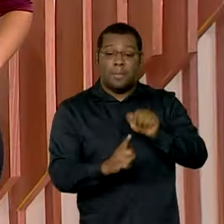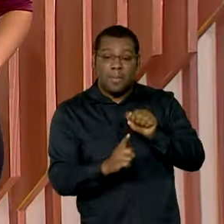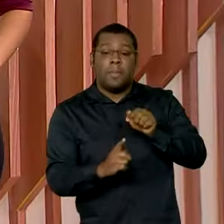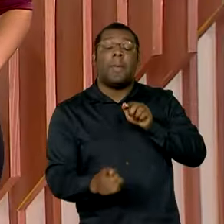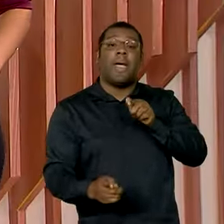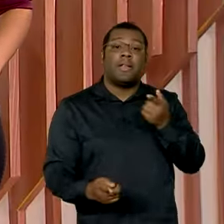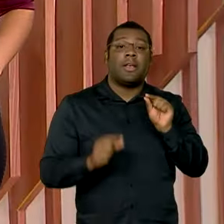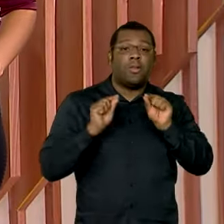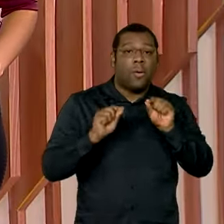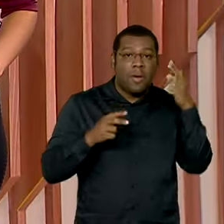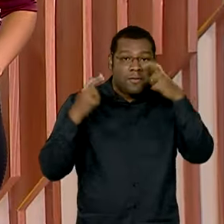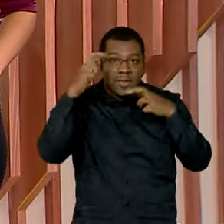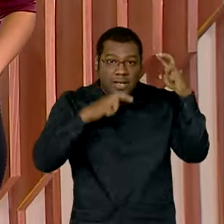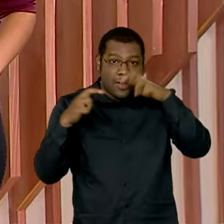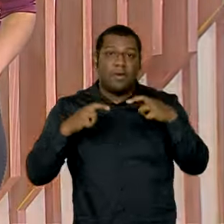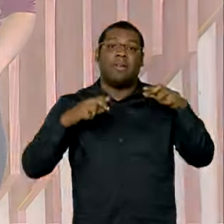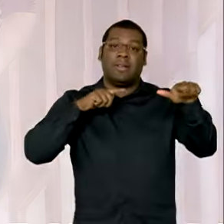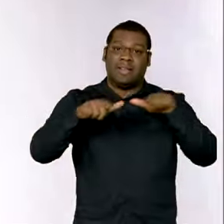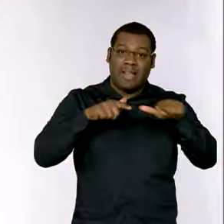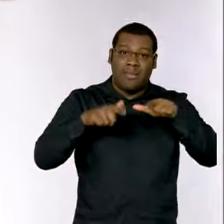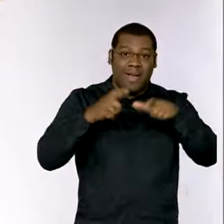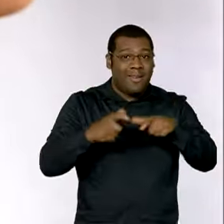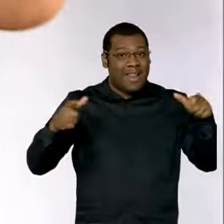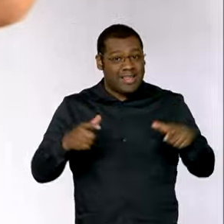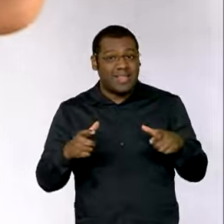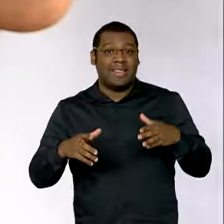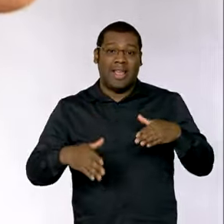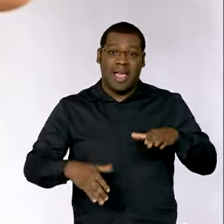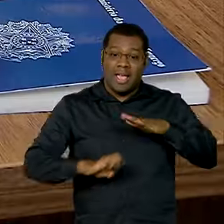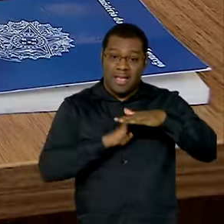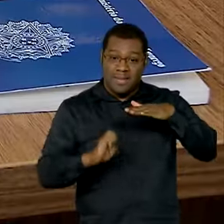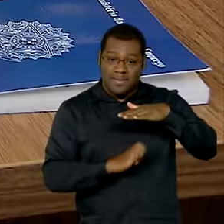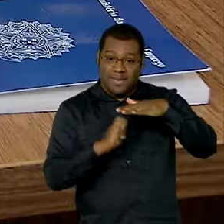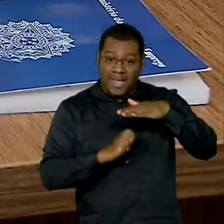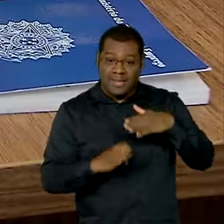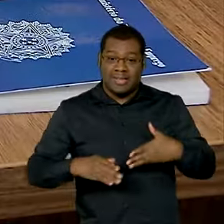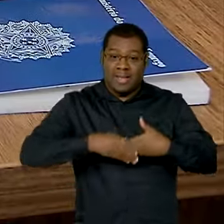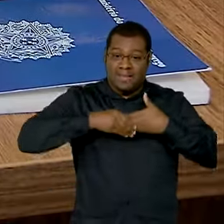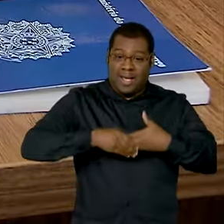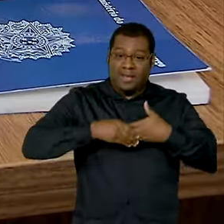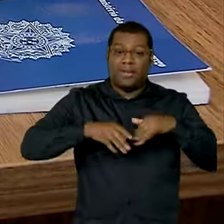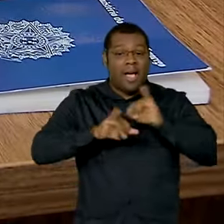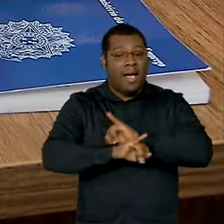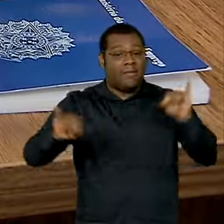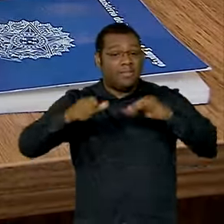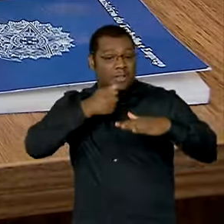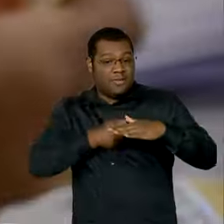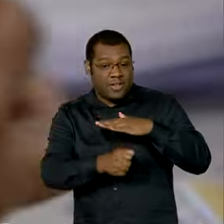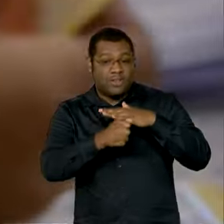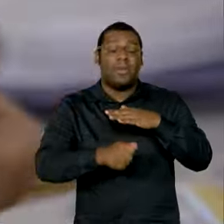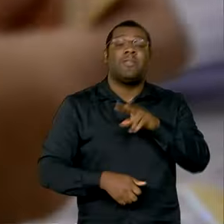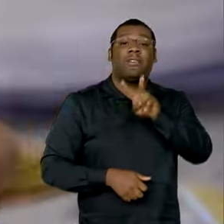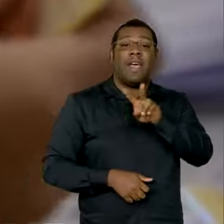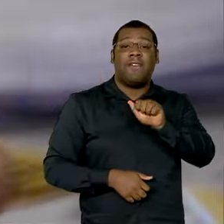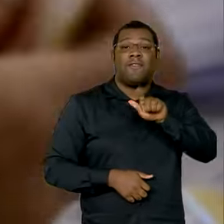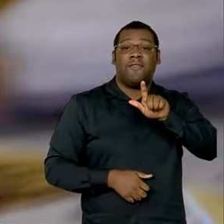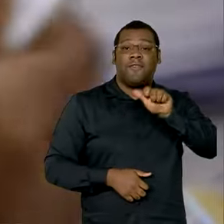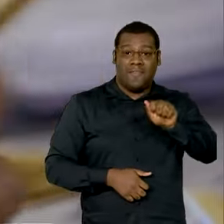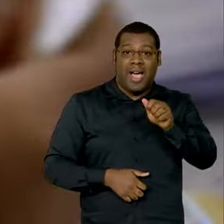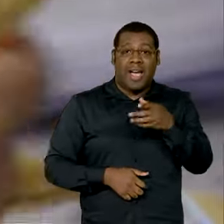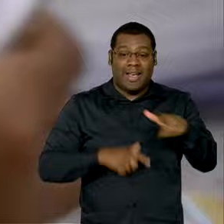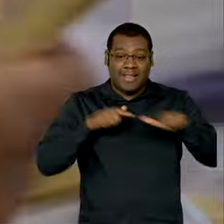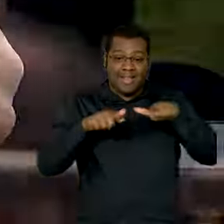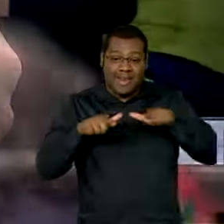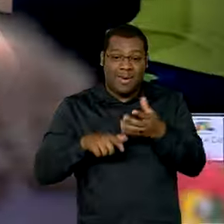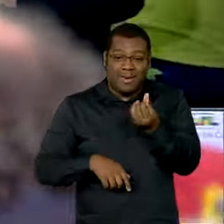Geração de emprego, a empresa Mercado Livre anuncia investimentos e promete criar 6.500 novas vagas este